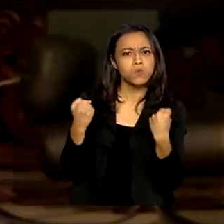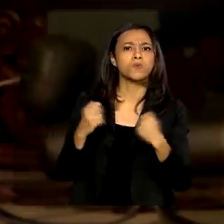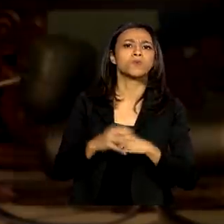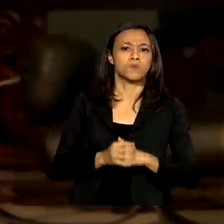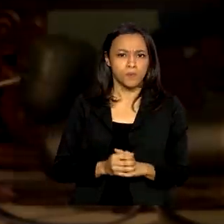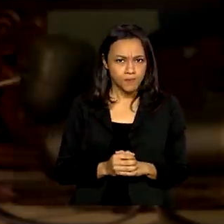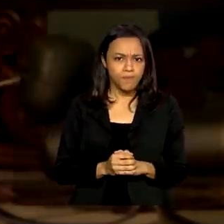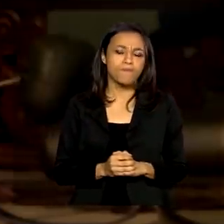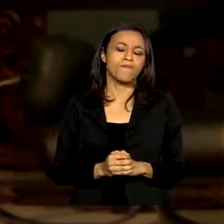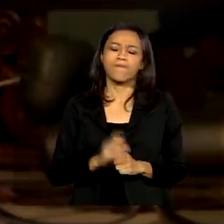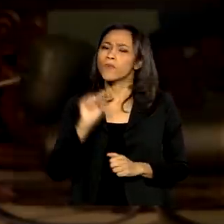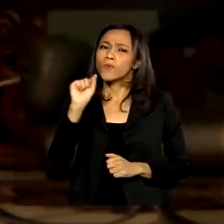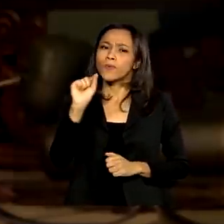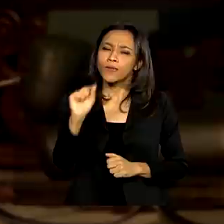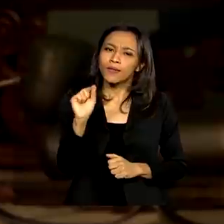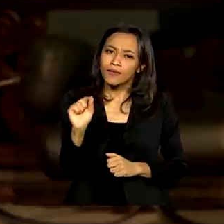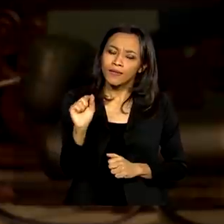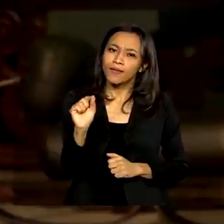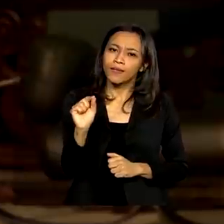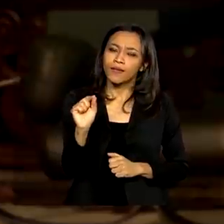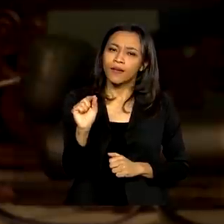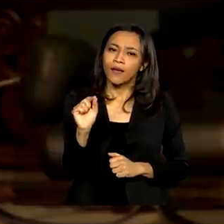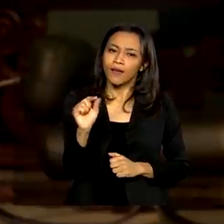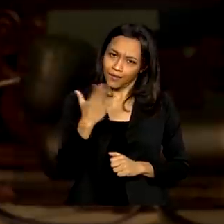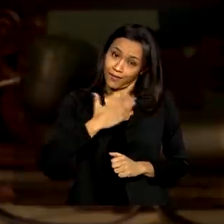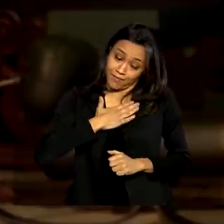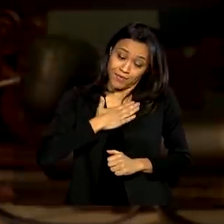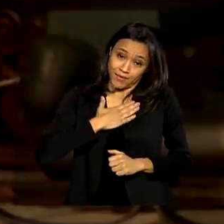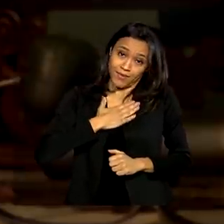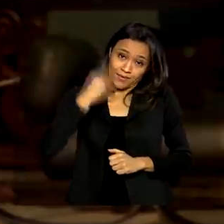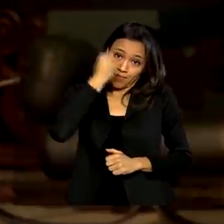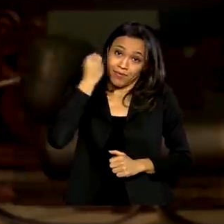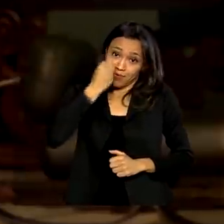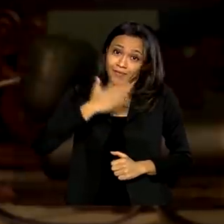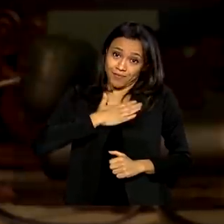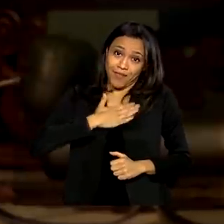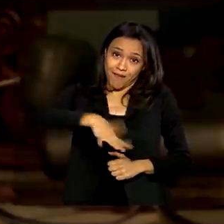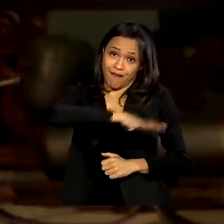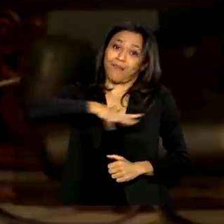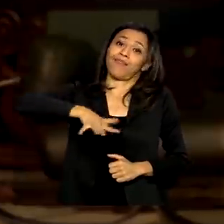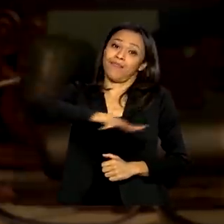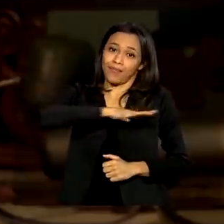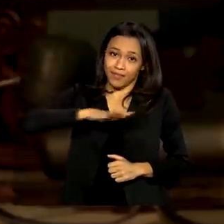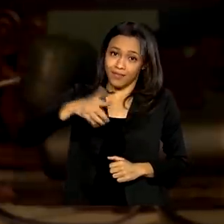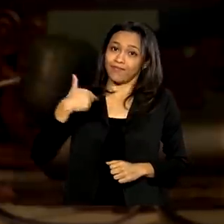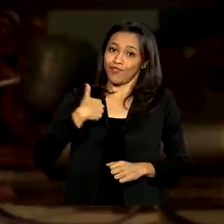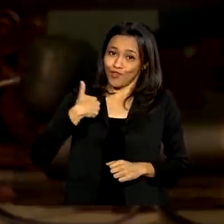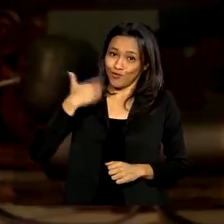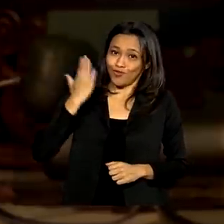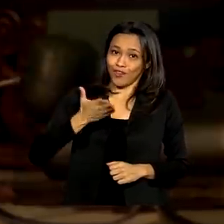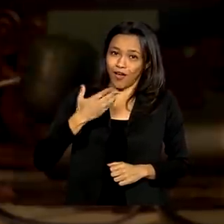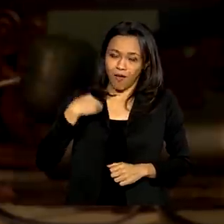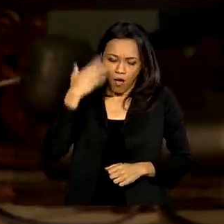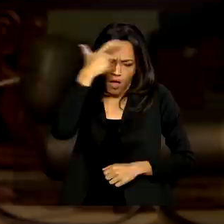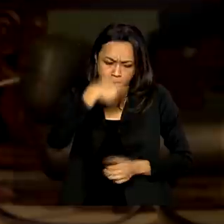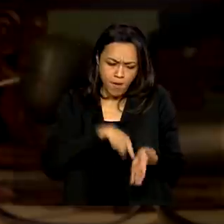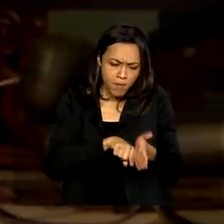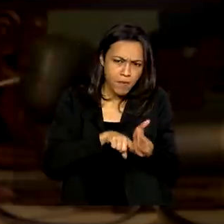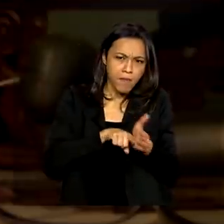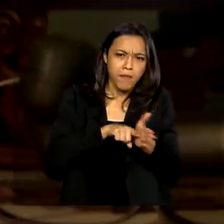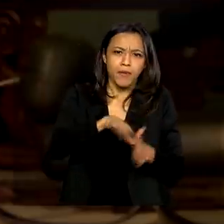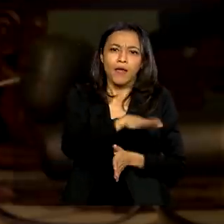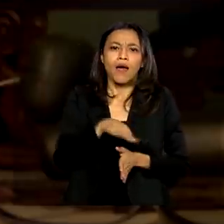que, e sem dizer que é também a minha área, eu sou oriundo do programa espacial, Então,